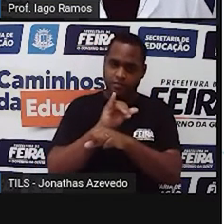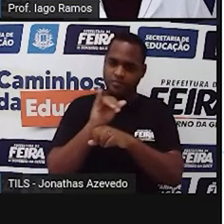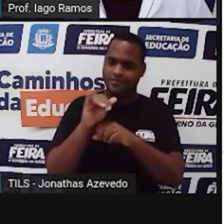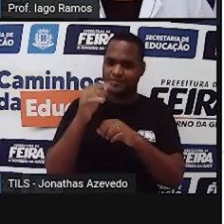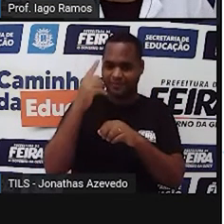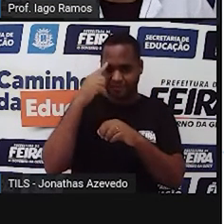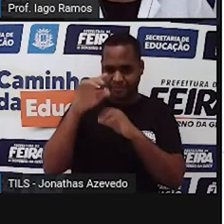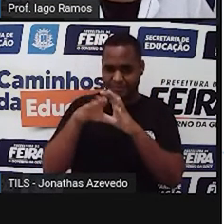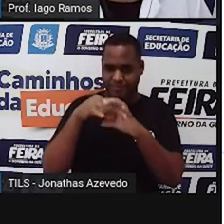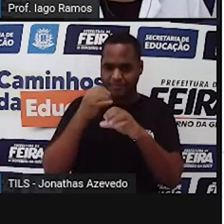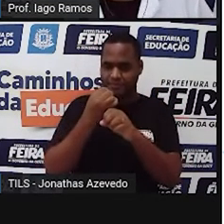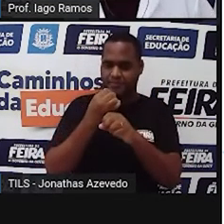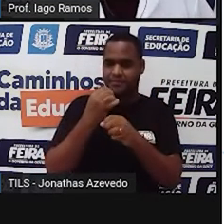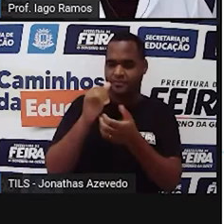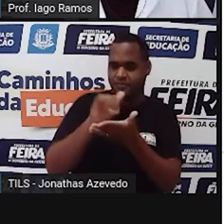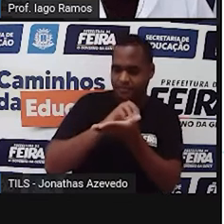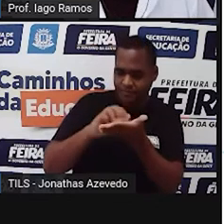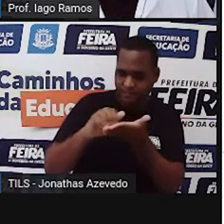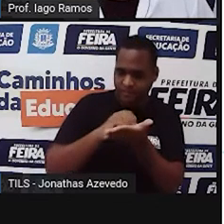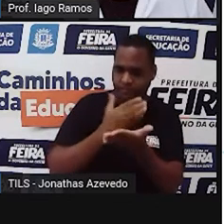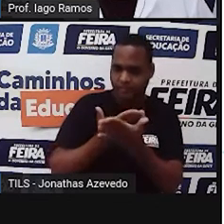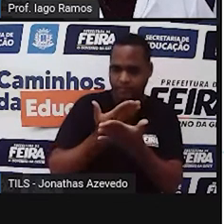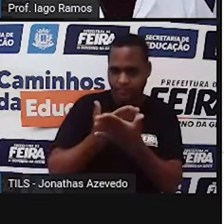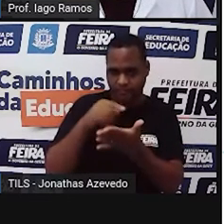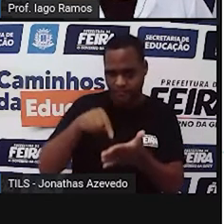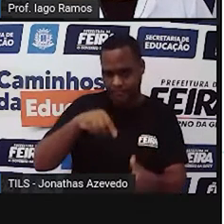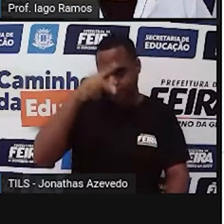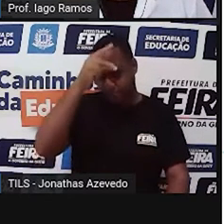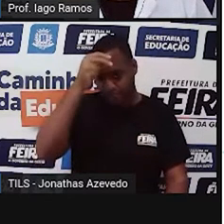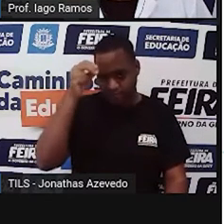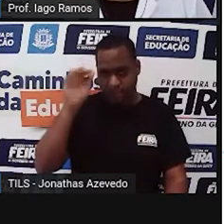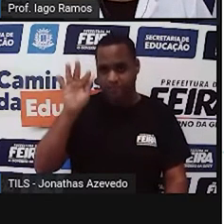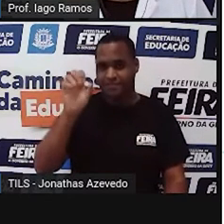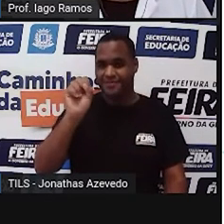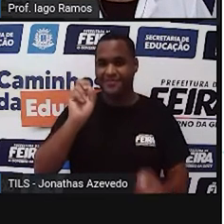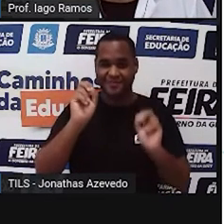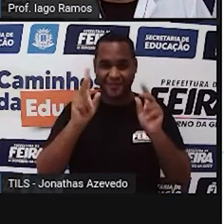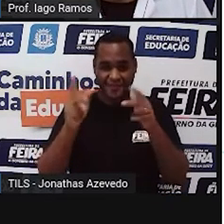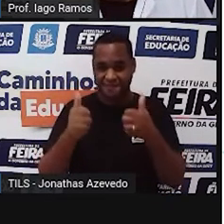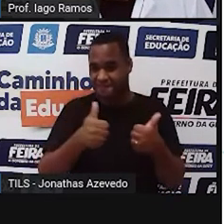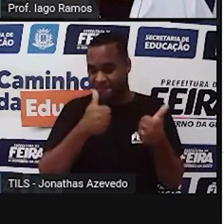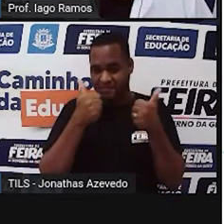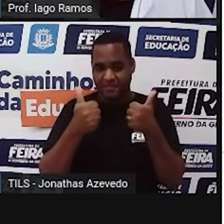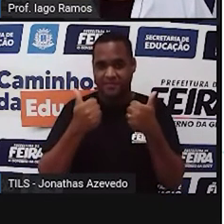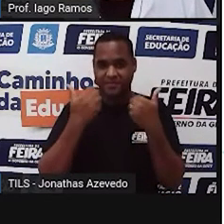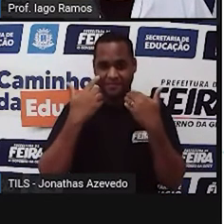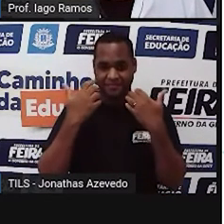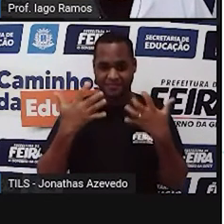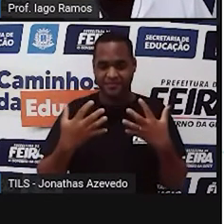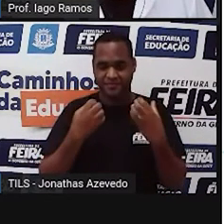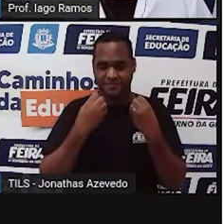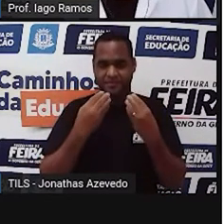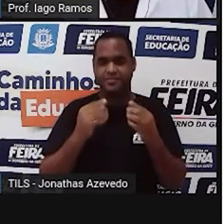Secretaria de Educação Municipal de Feira de Santana. Né? Beleza? Massa! Bom,